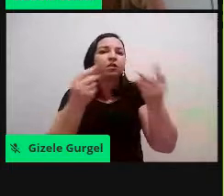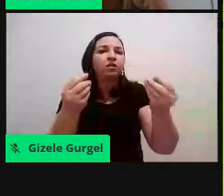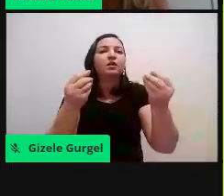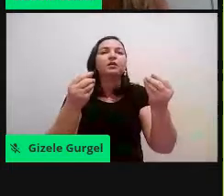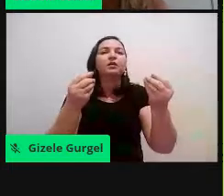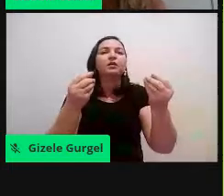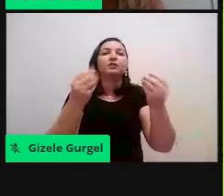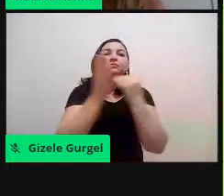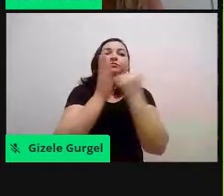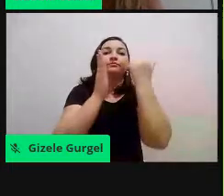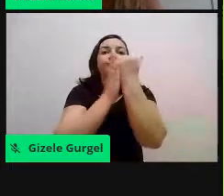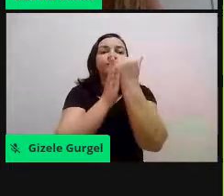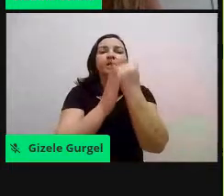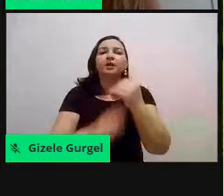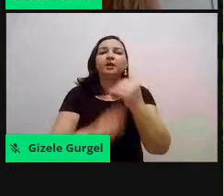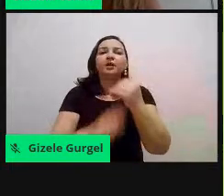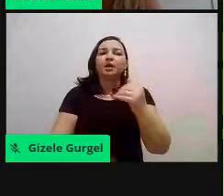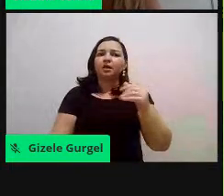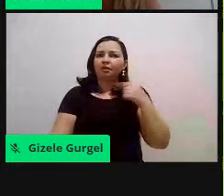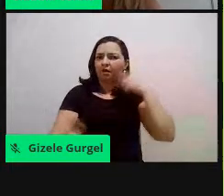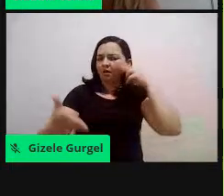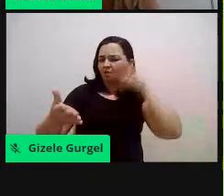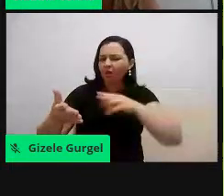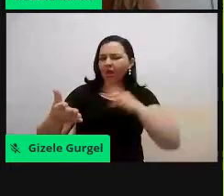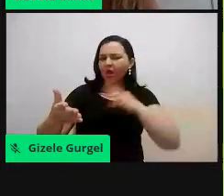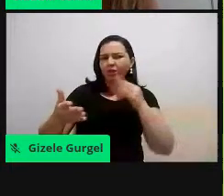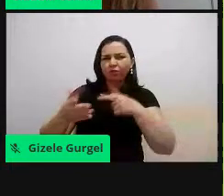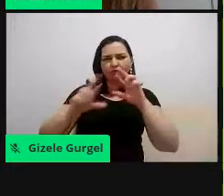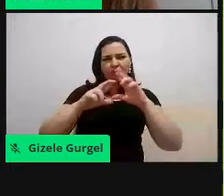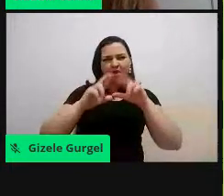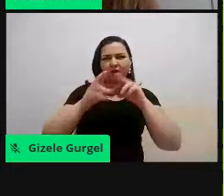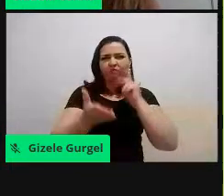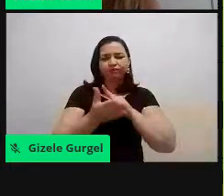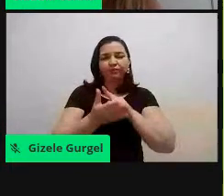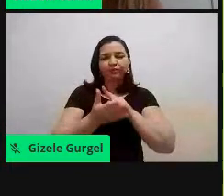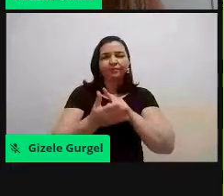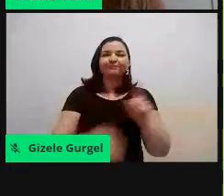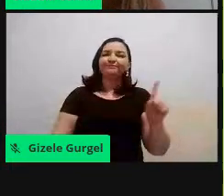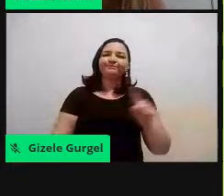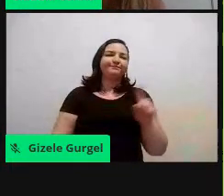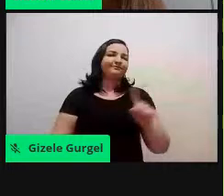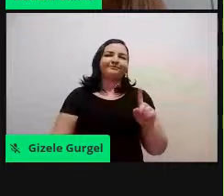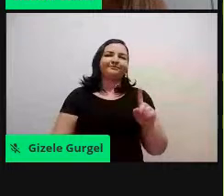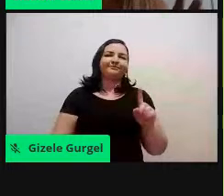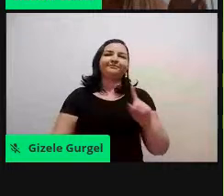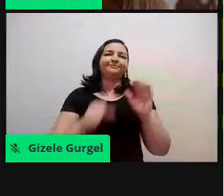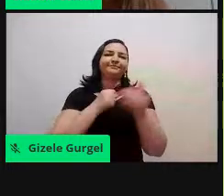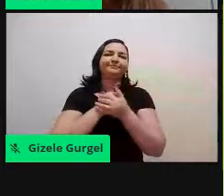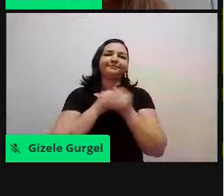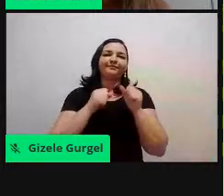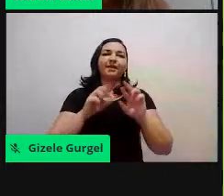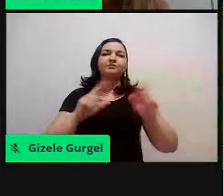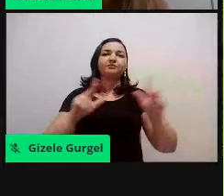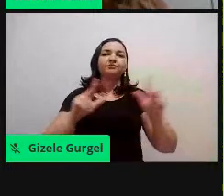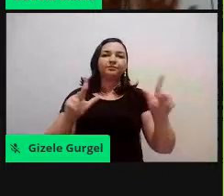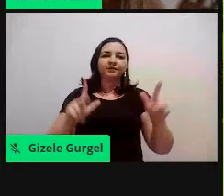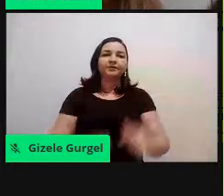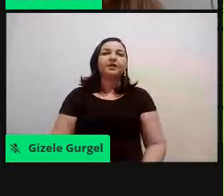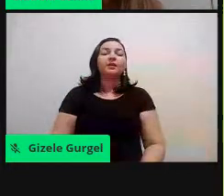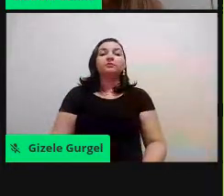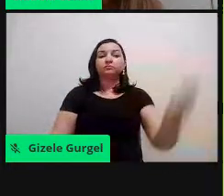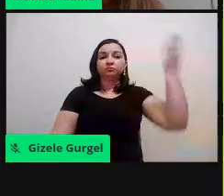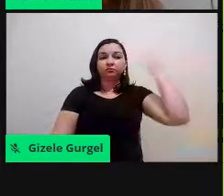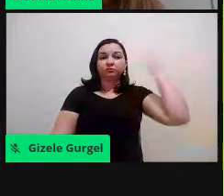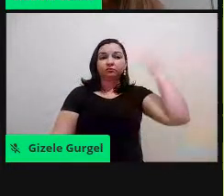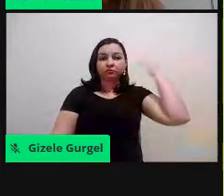tudo que diz que é reciclável é, de fato, reciclado, tá, e também teve uma época, durante